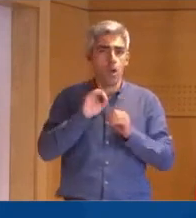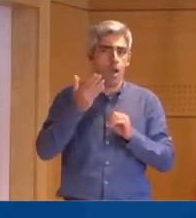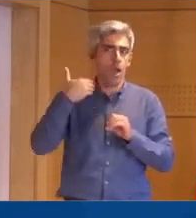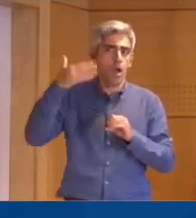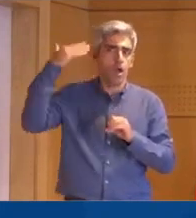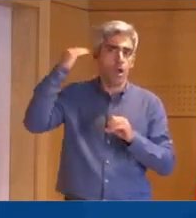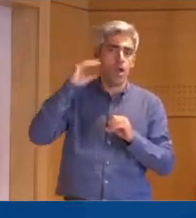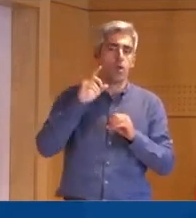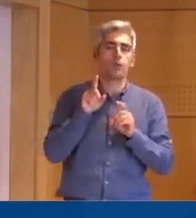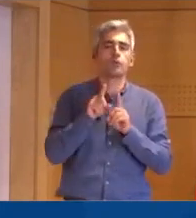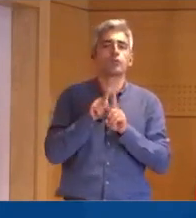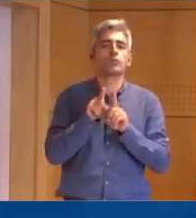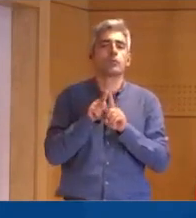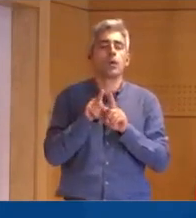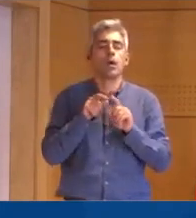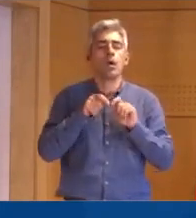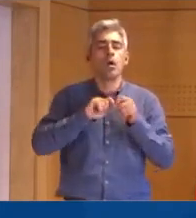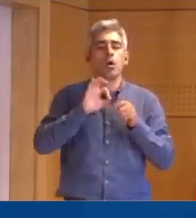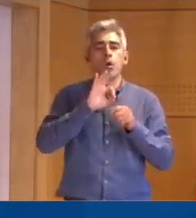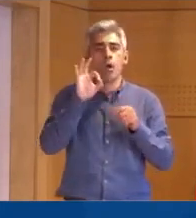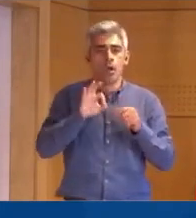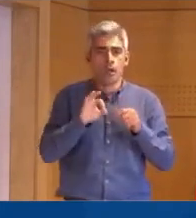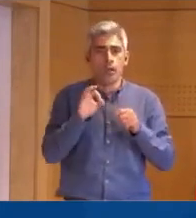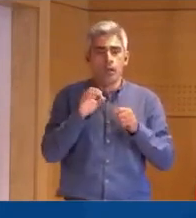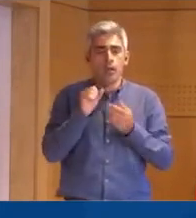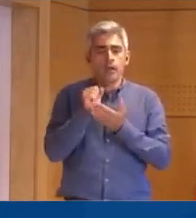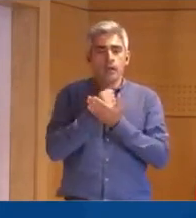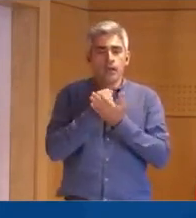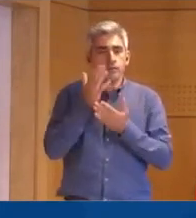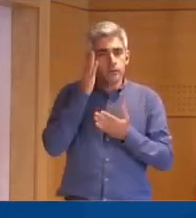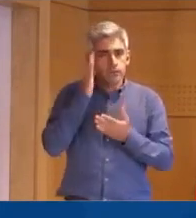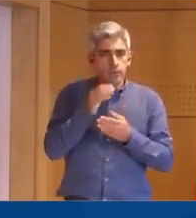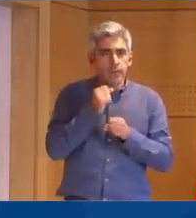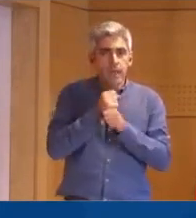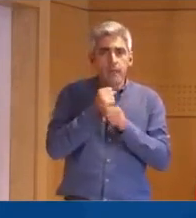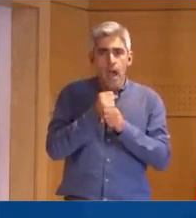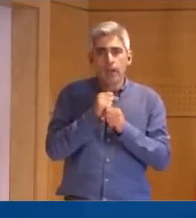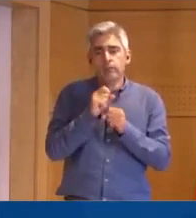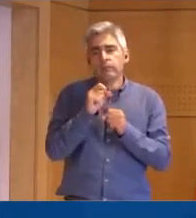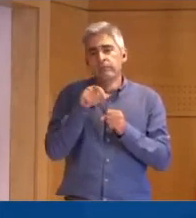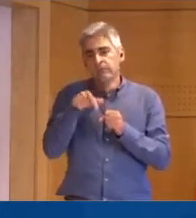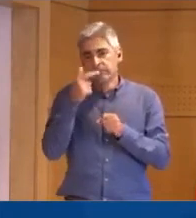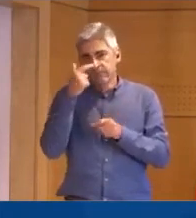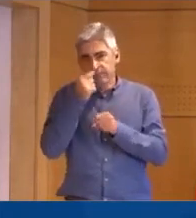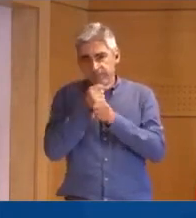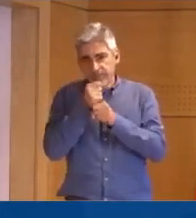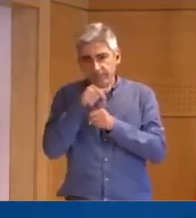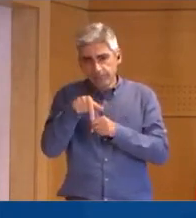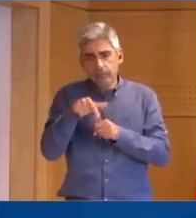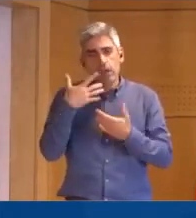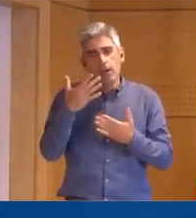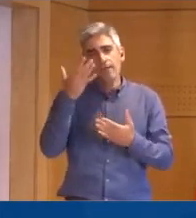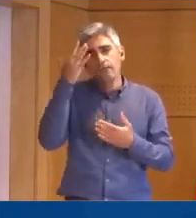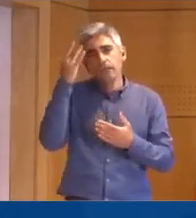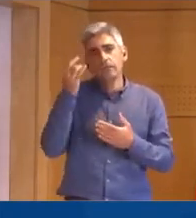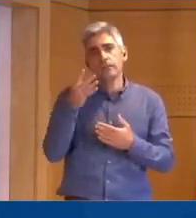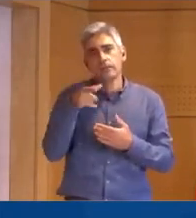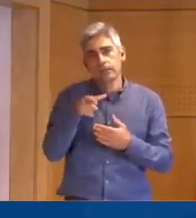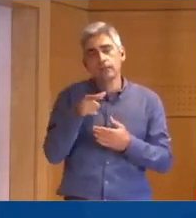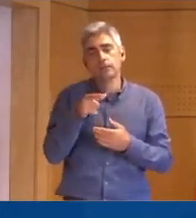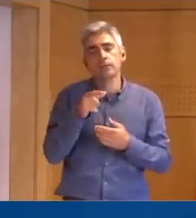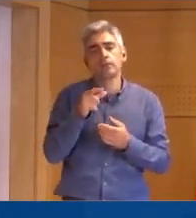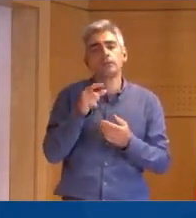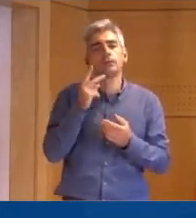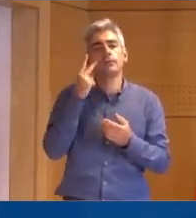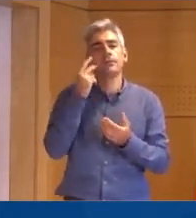muito tempo, que é o regime de cotas para visto de residência para trabalho subordinado. É igualmente facilitada a obtenção de visto